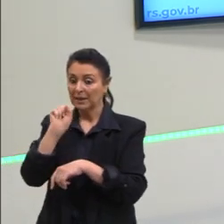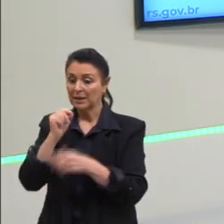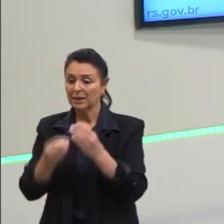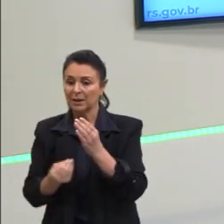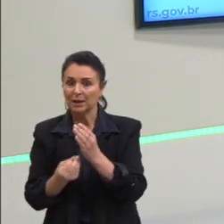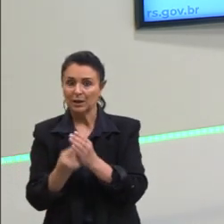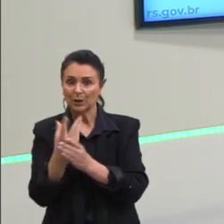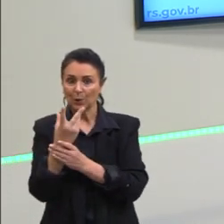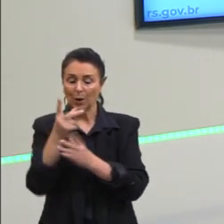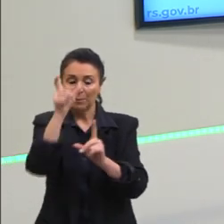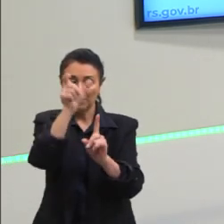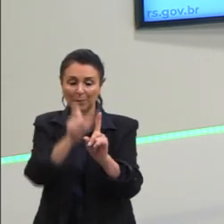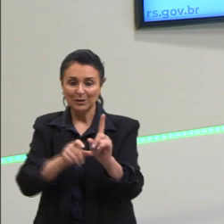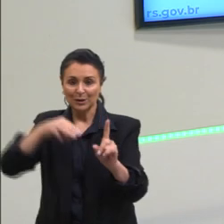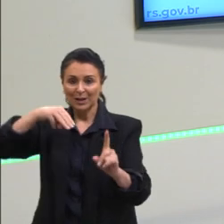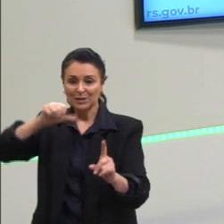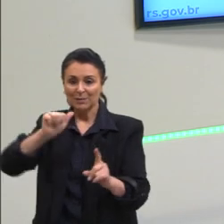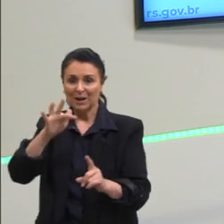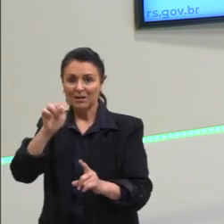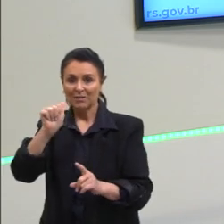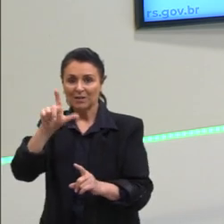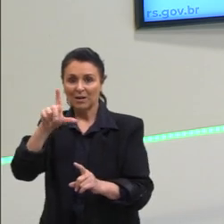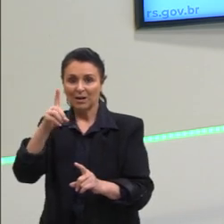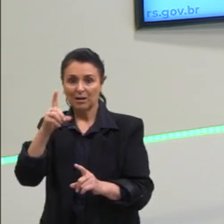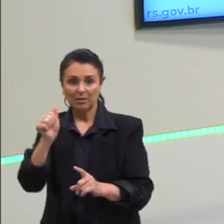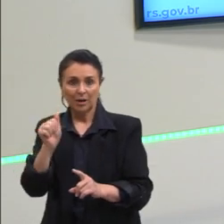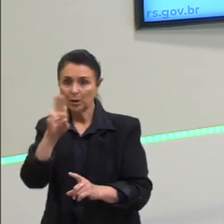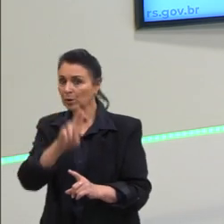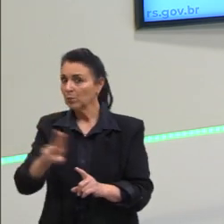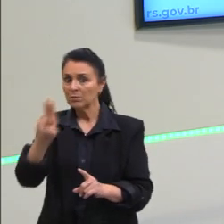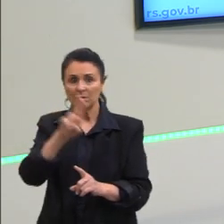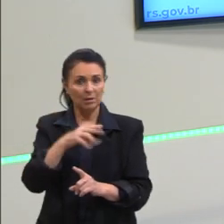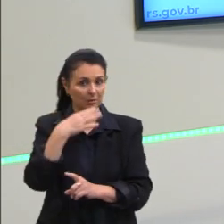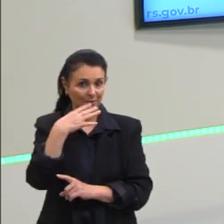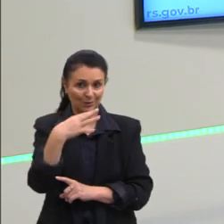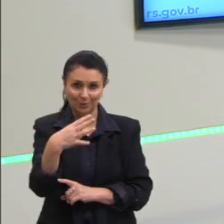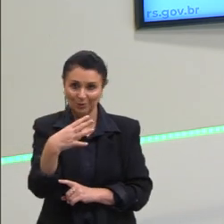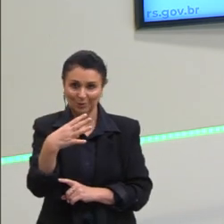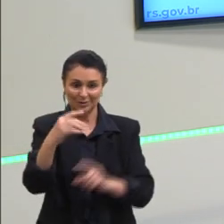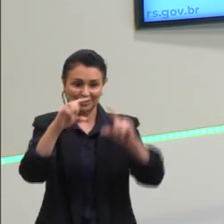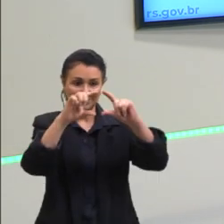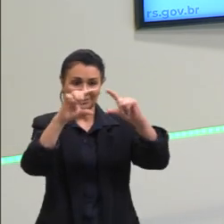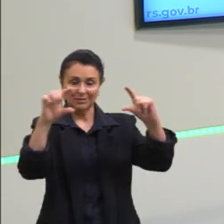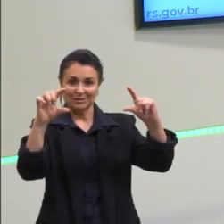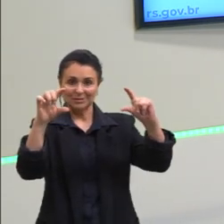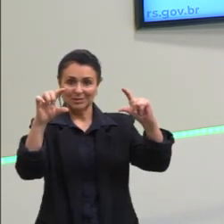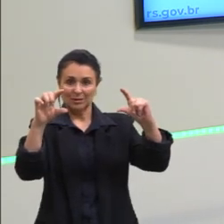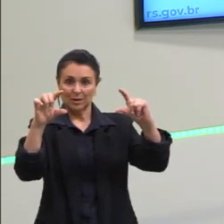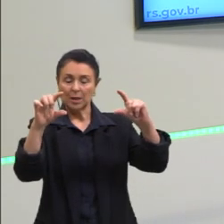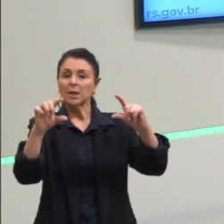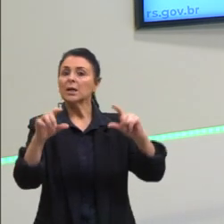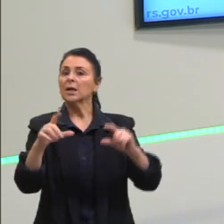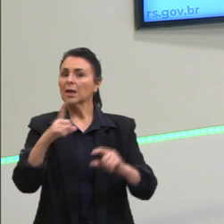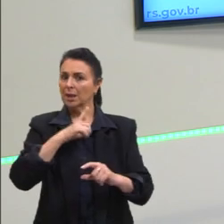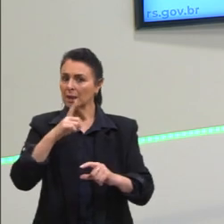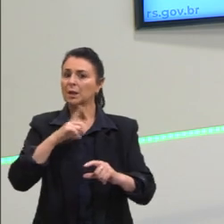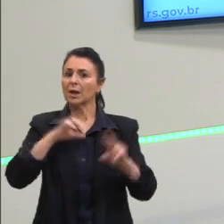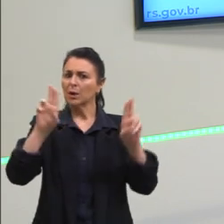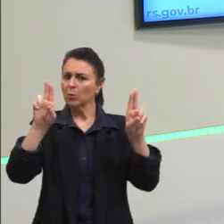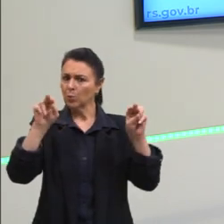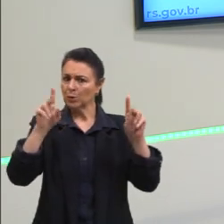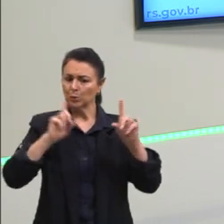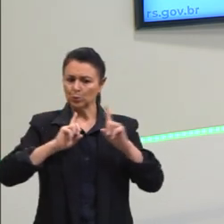Mafalda, não se utilizava muito das cores dentro das suas tirinhas e é extremamente crítica, extremamente política.